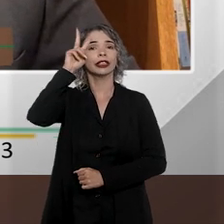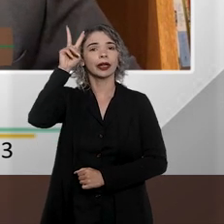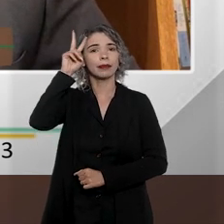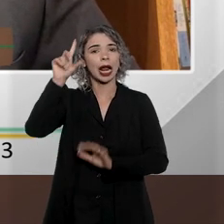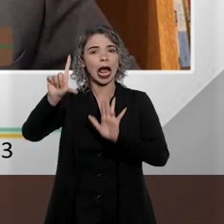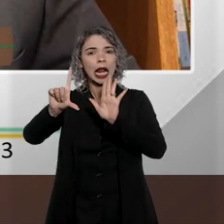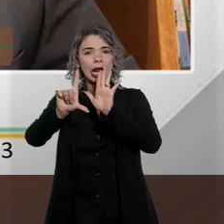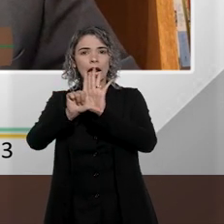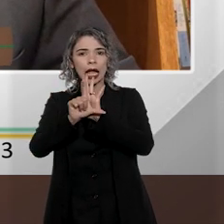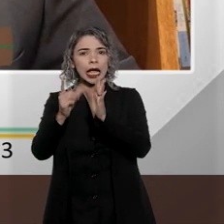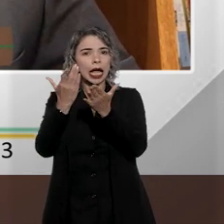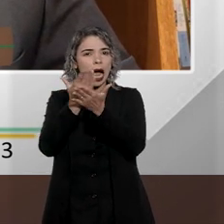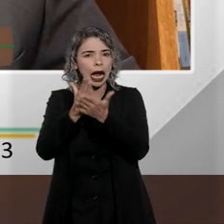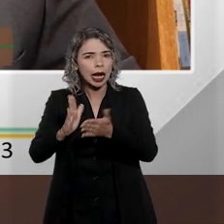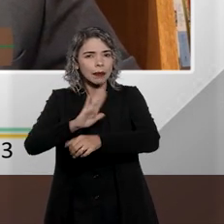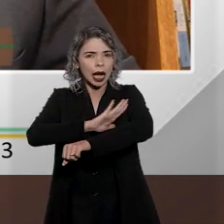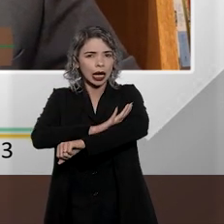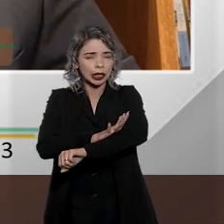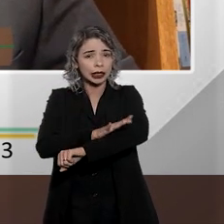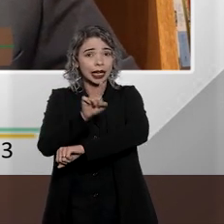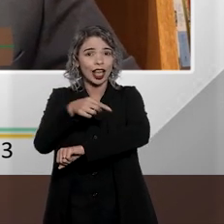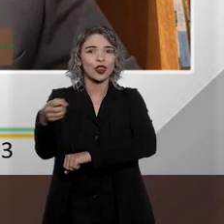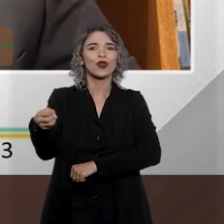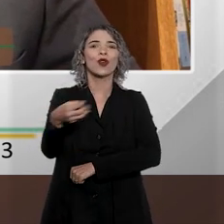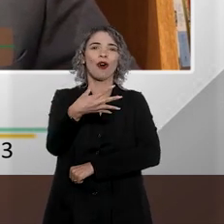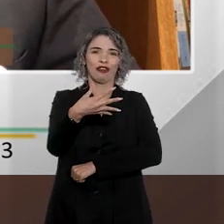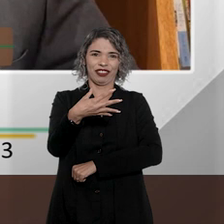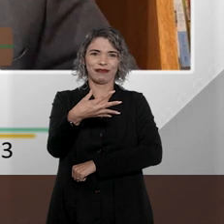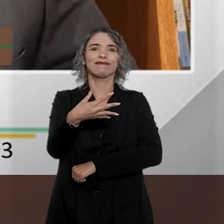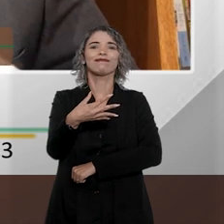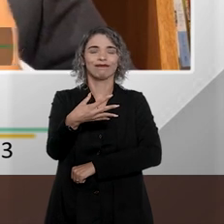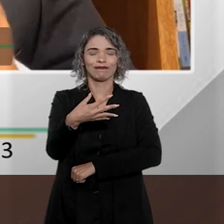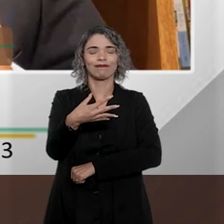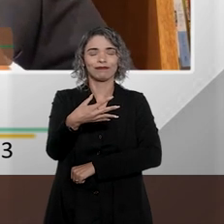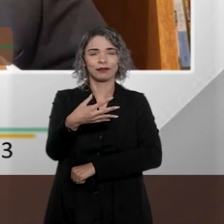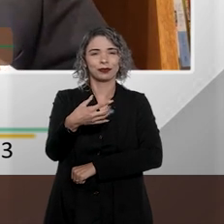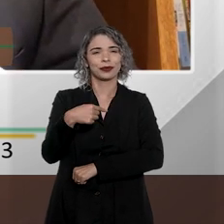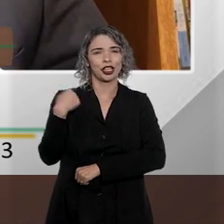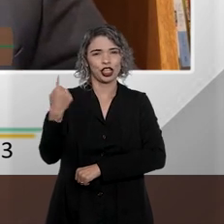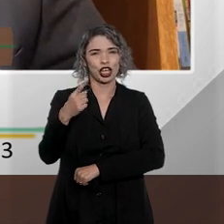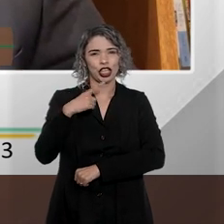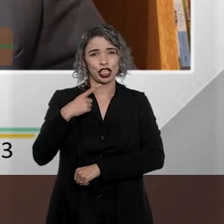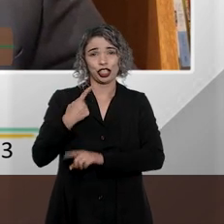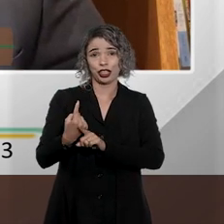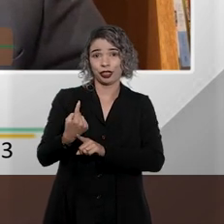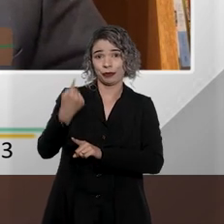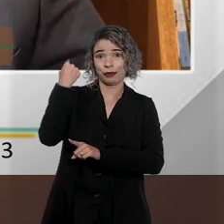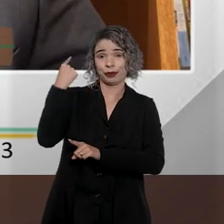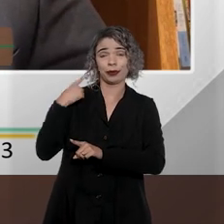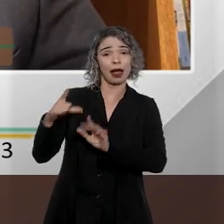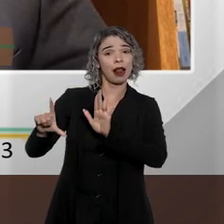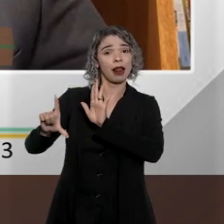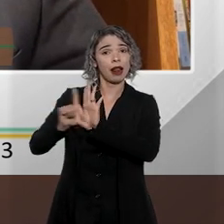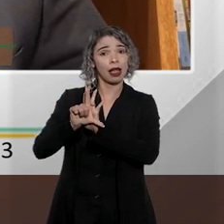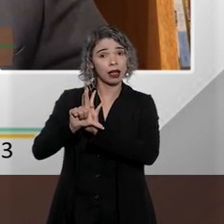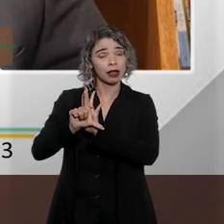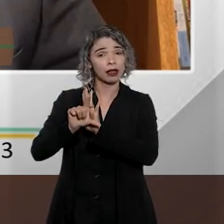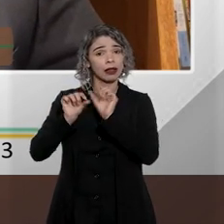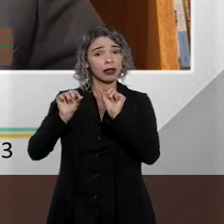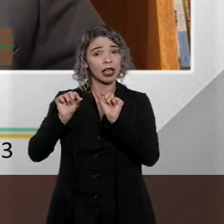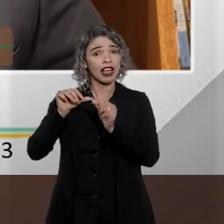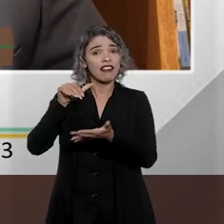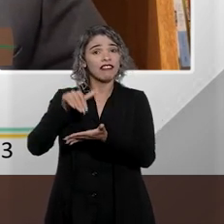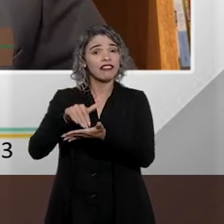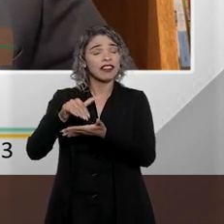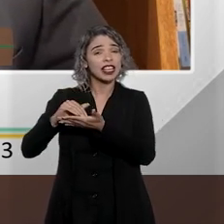ideia de uma legislação combatendo o racismo no Brasil era muito recente. Nós tivemos, como eu dizia a poucos instantes, uma legislação que, no